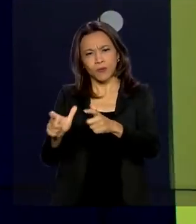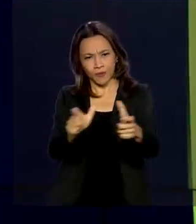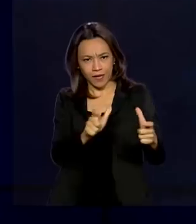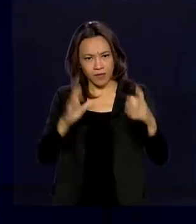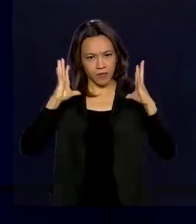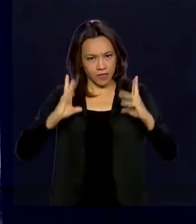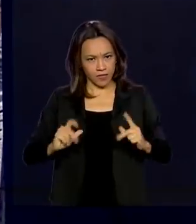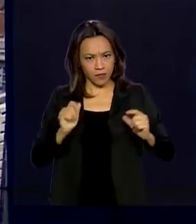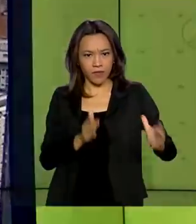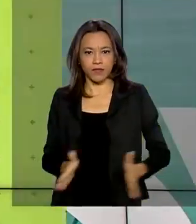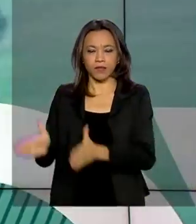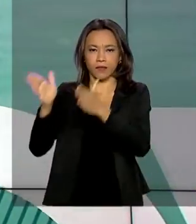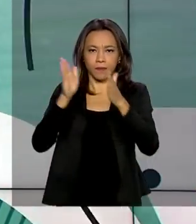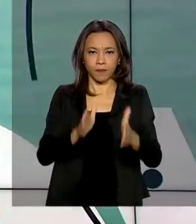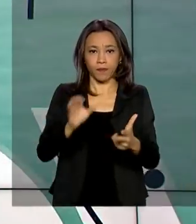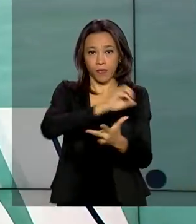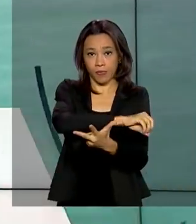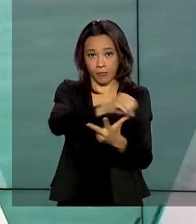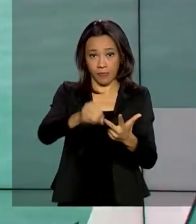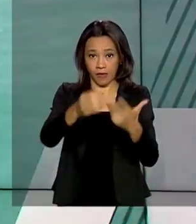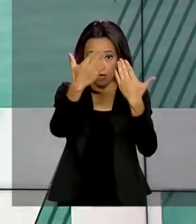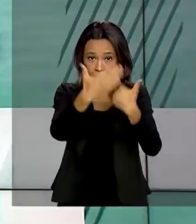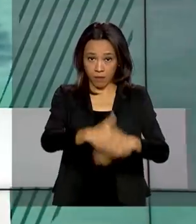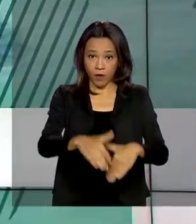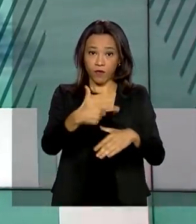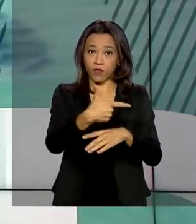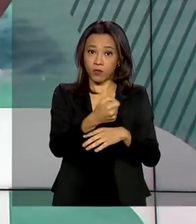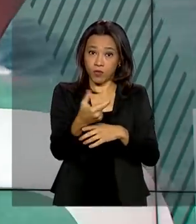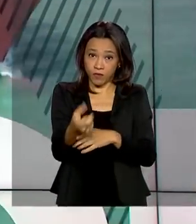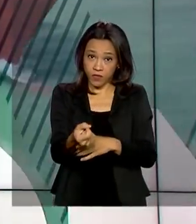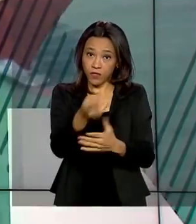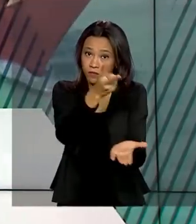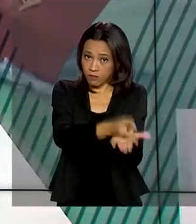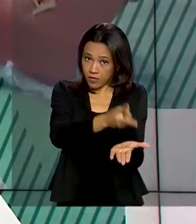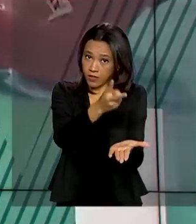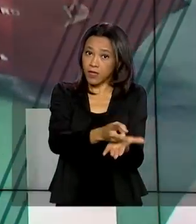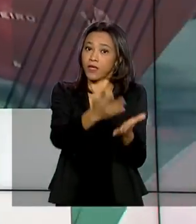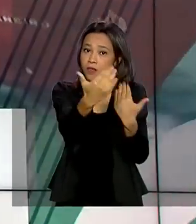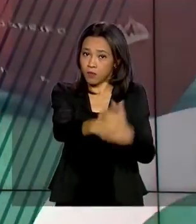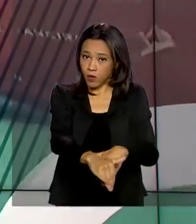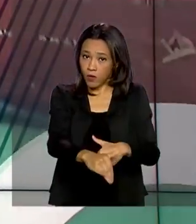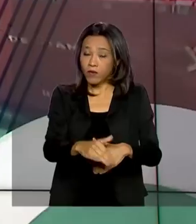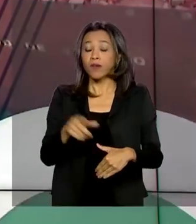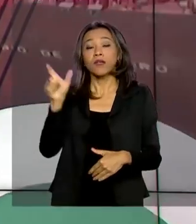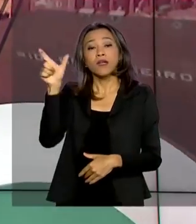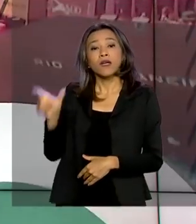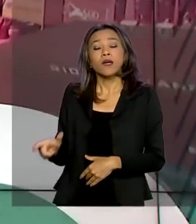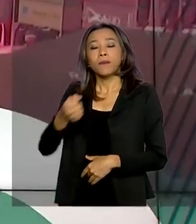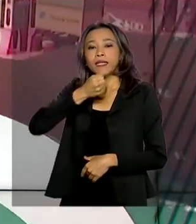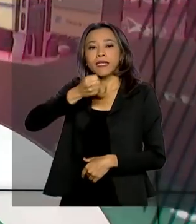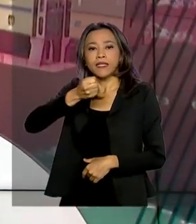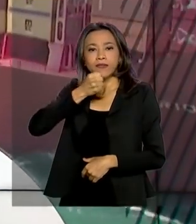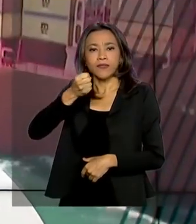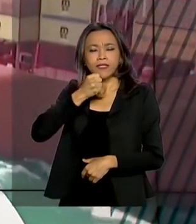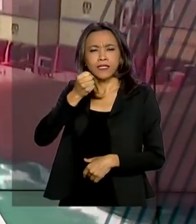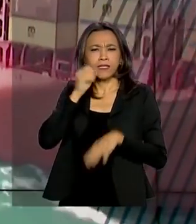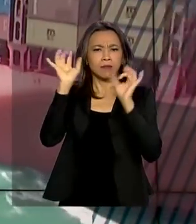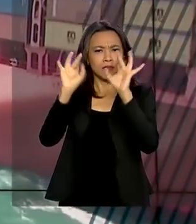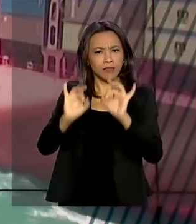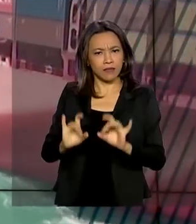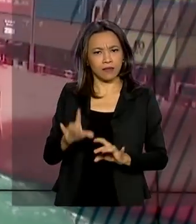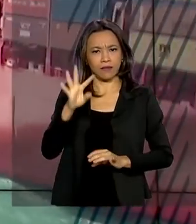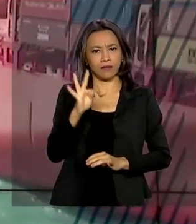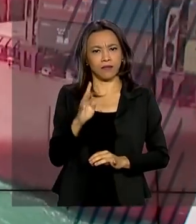O Exame Nacional do Ensino Médio de 2020 está mantido. Em entrevista exclusiva à TV Brasil, o ministro da